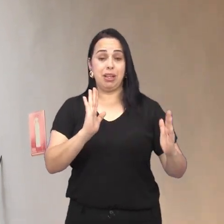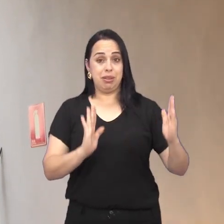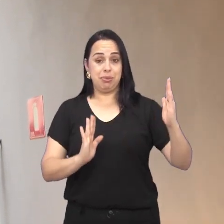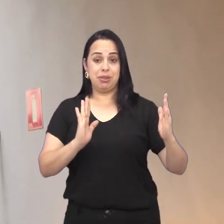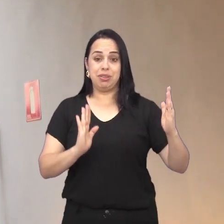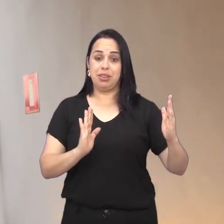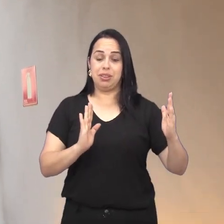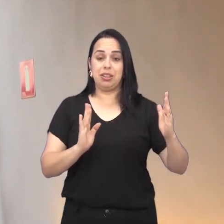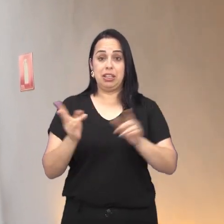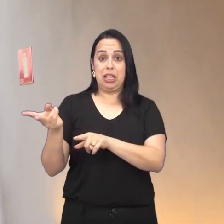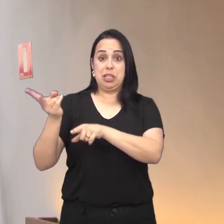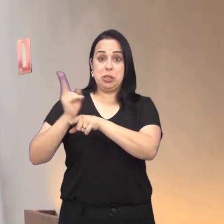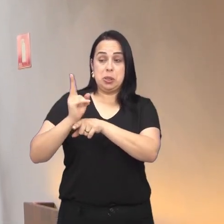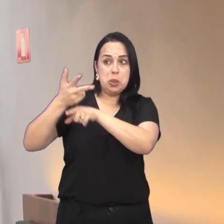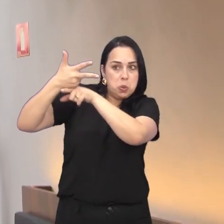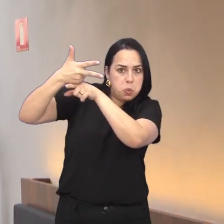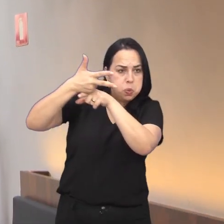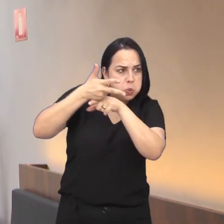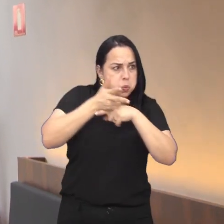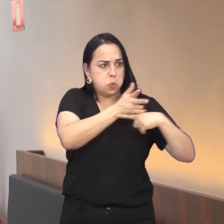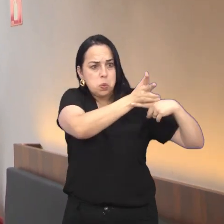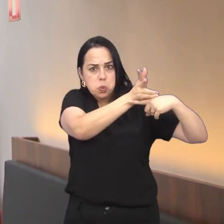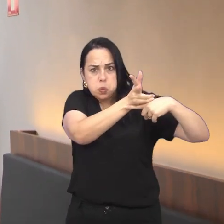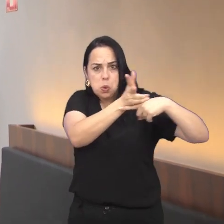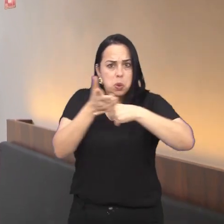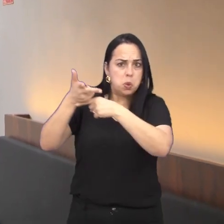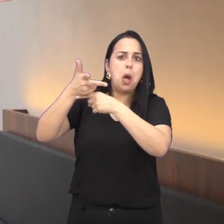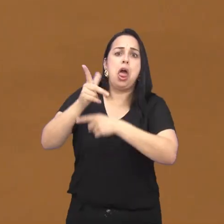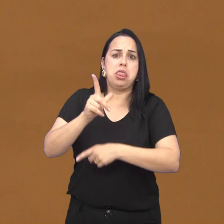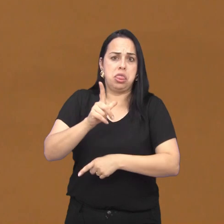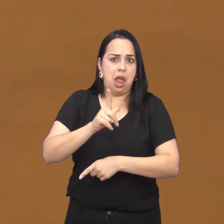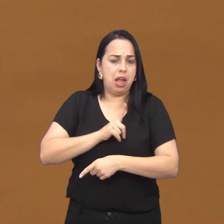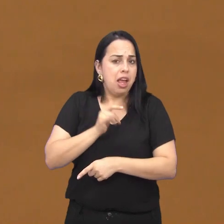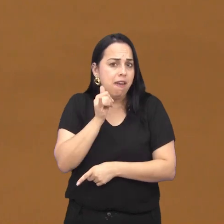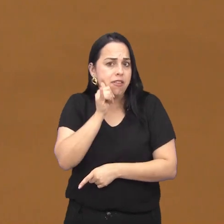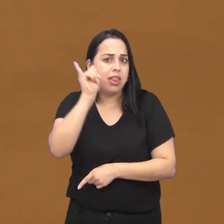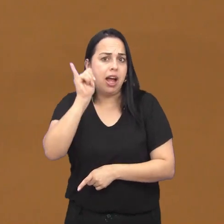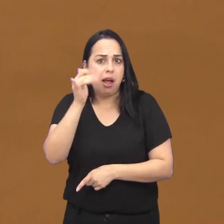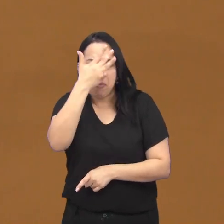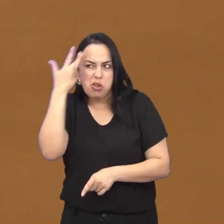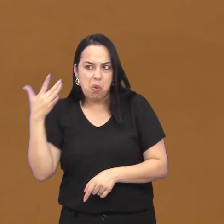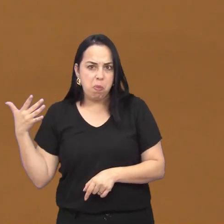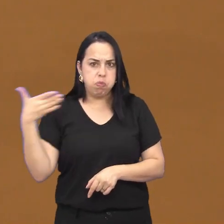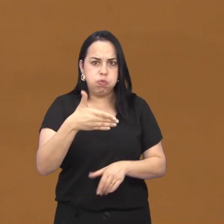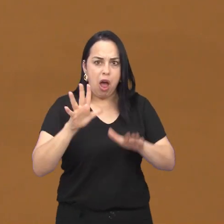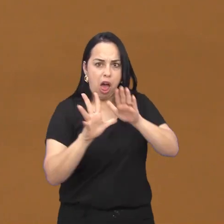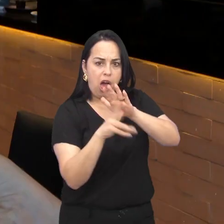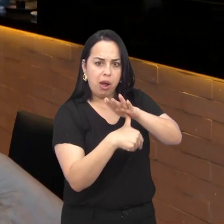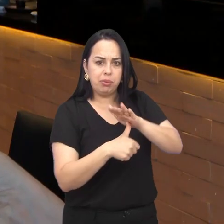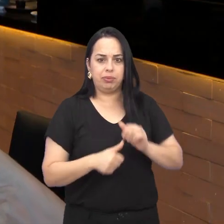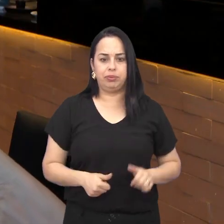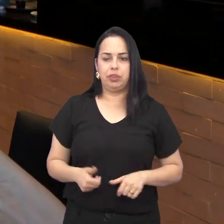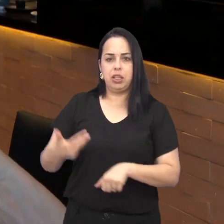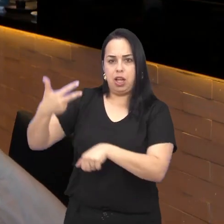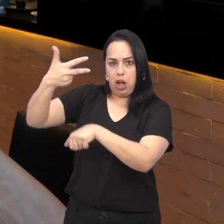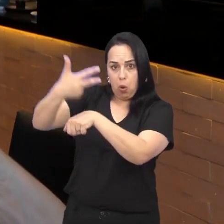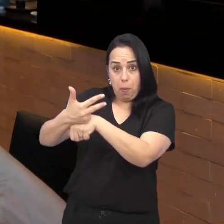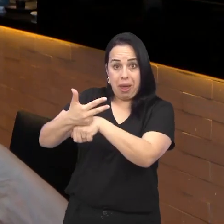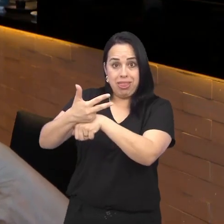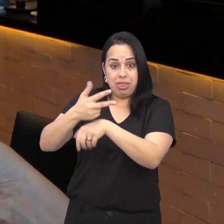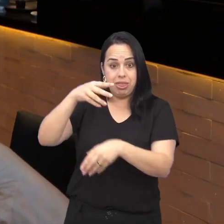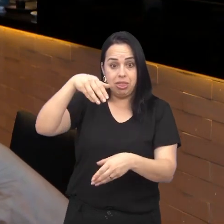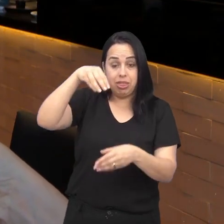estabelecimento segue vigiado pelas câmeras de monitoramento para evitar tentativas de furto. Fora as câmeras